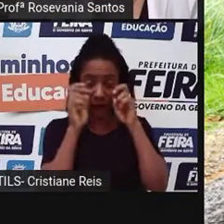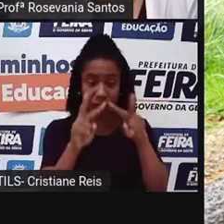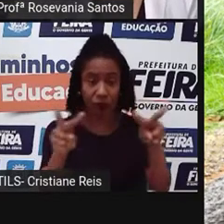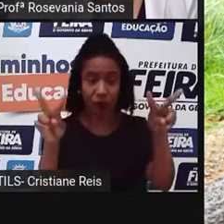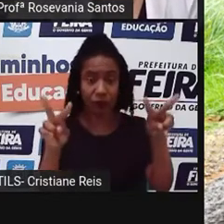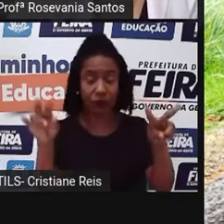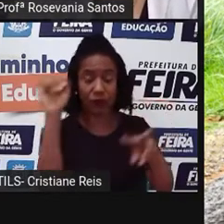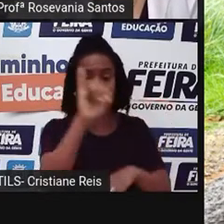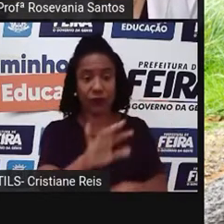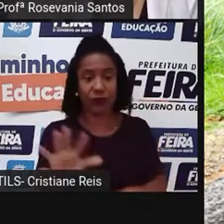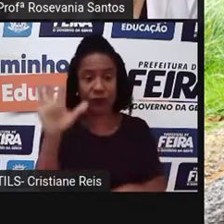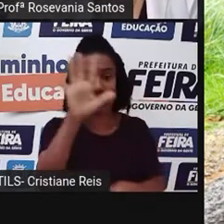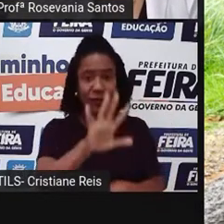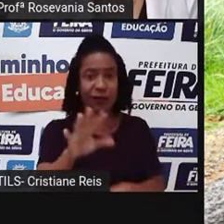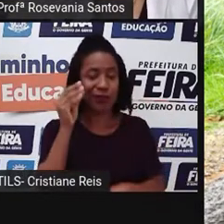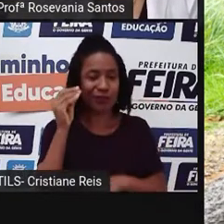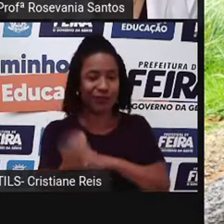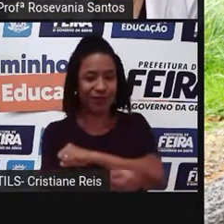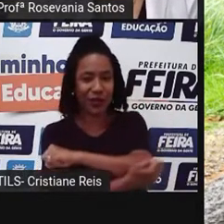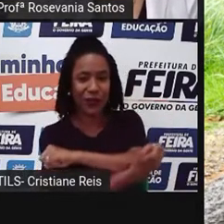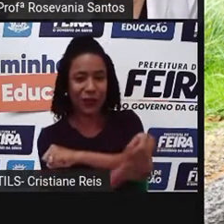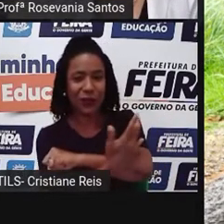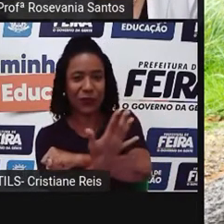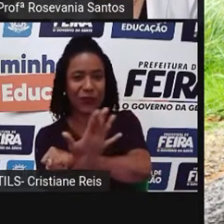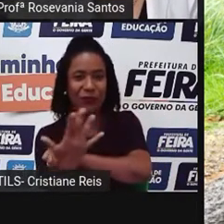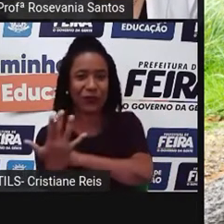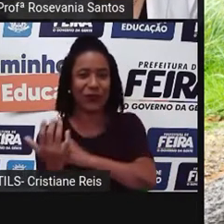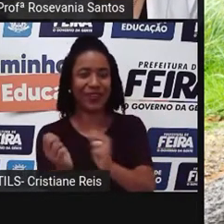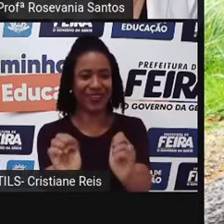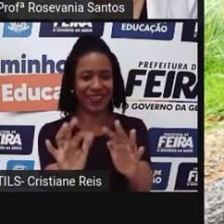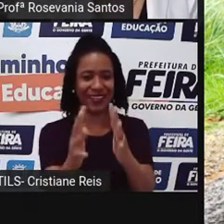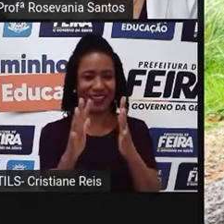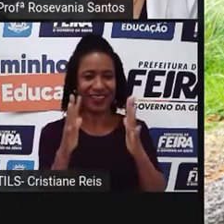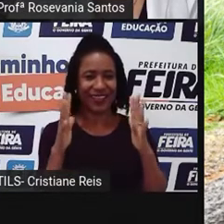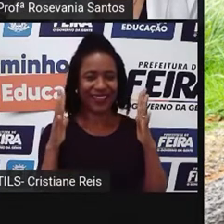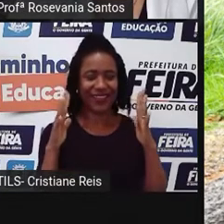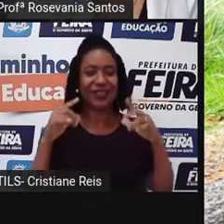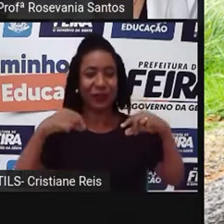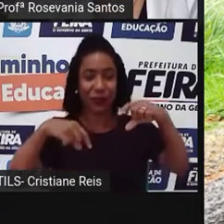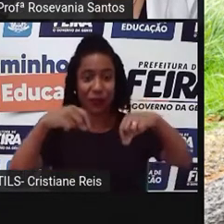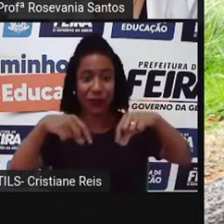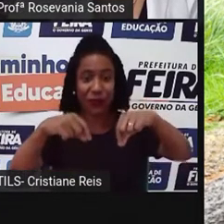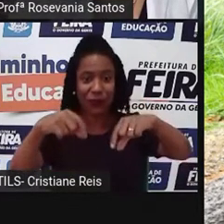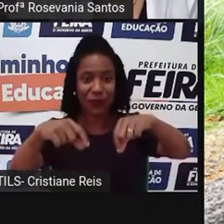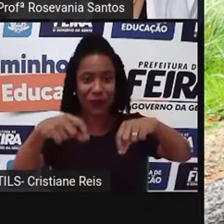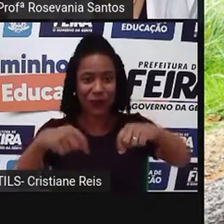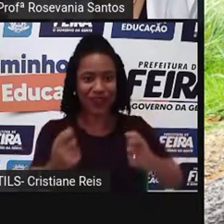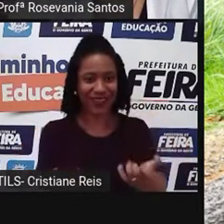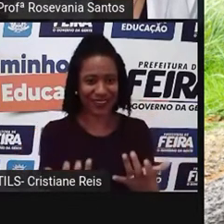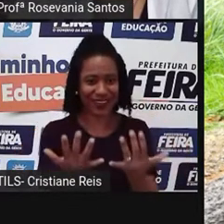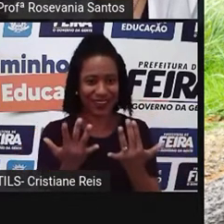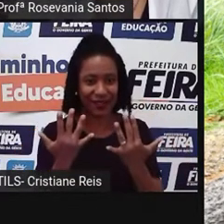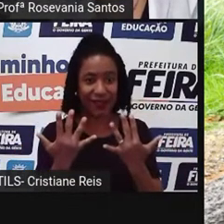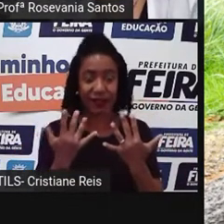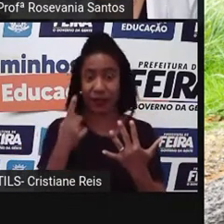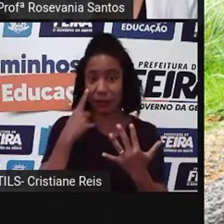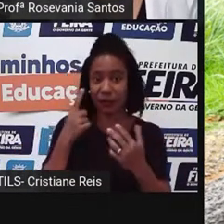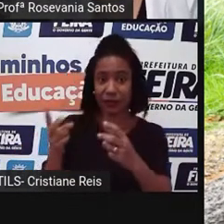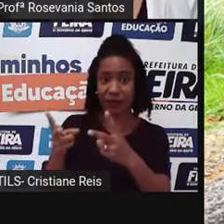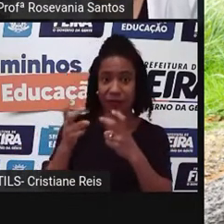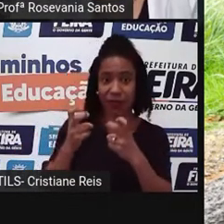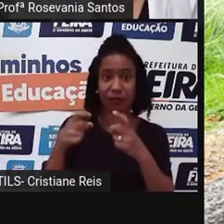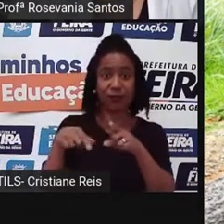essa área de plantação que a gente está vendo aí. E a gente também observa, né? Alguns elementos modernos, né?